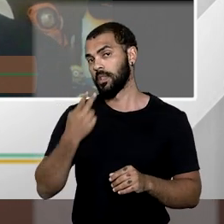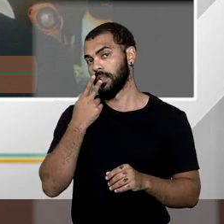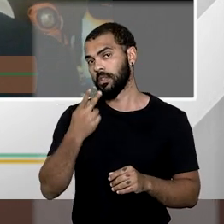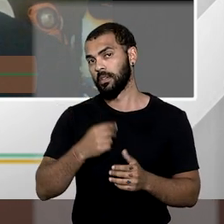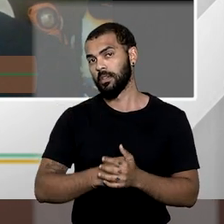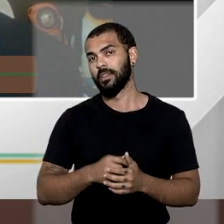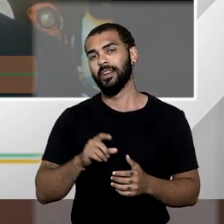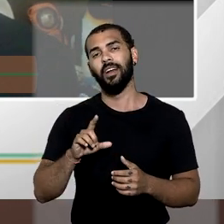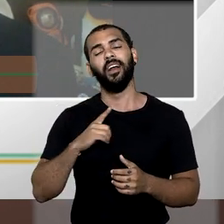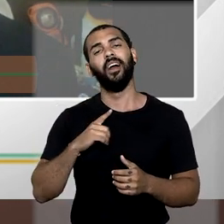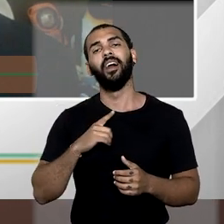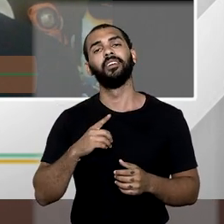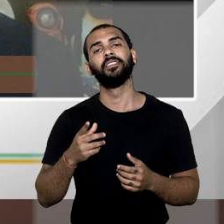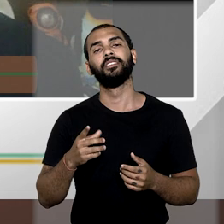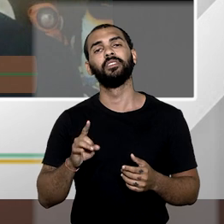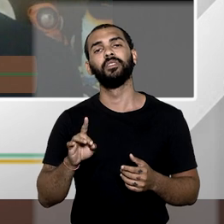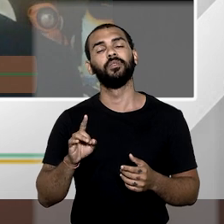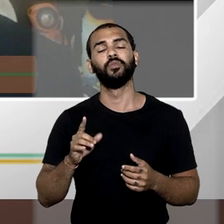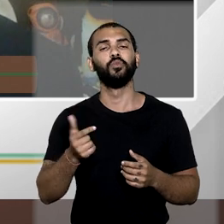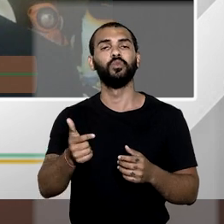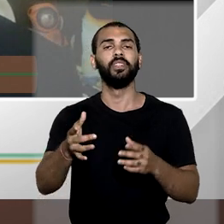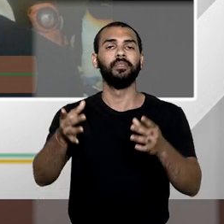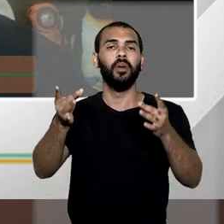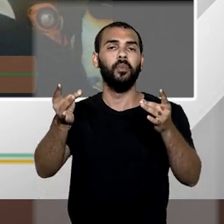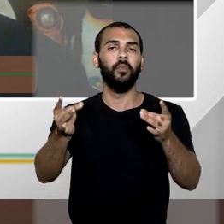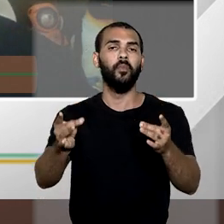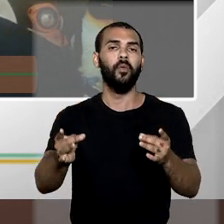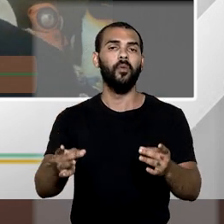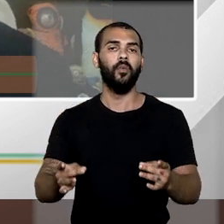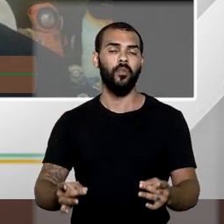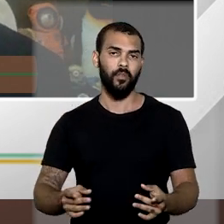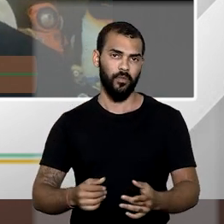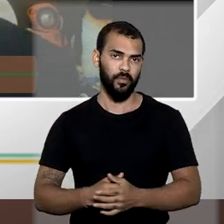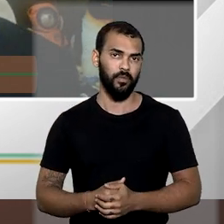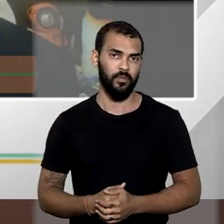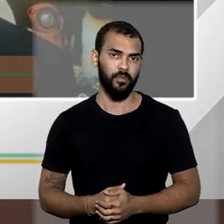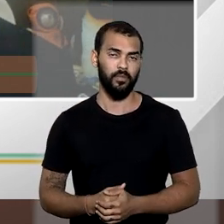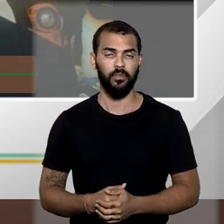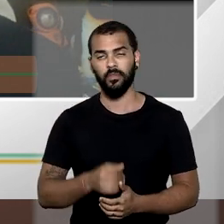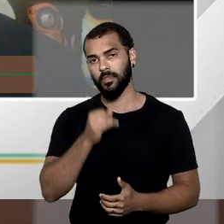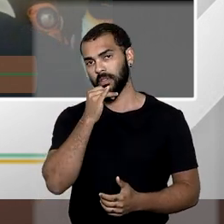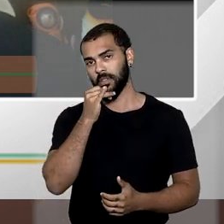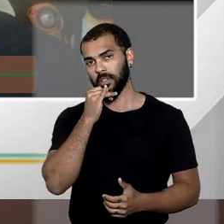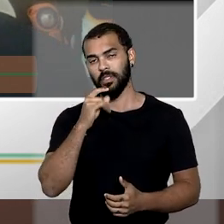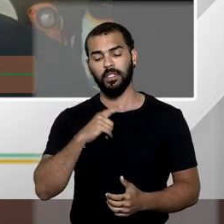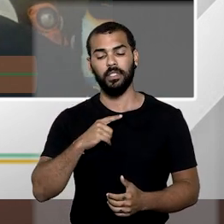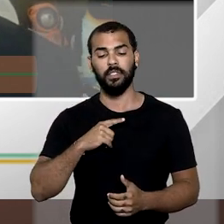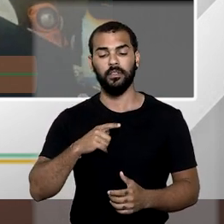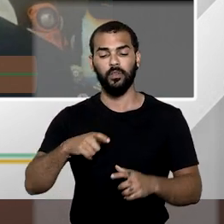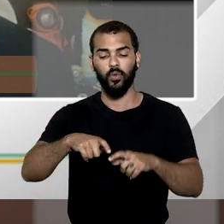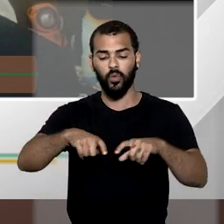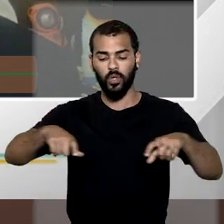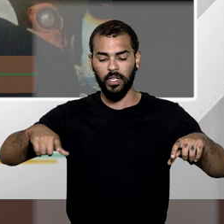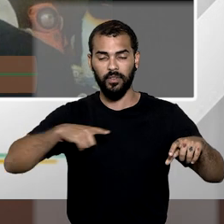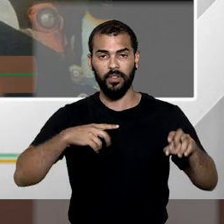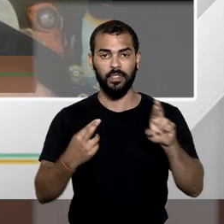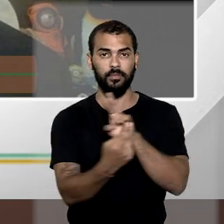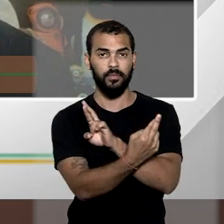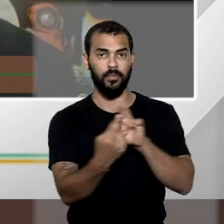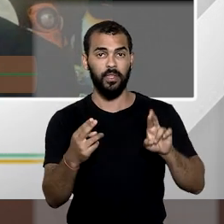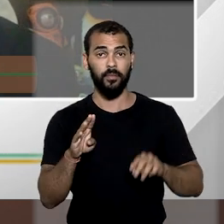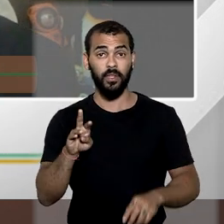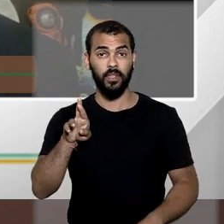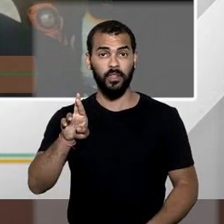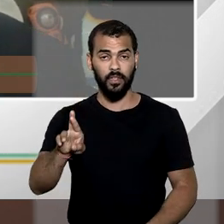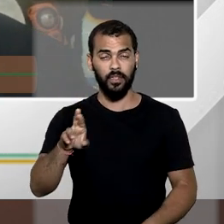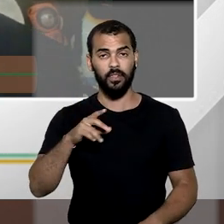-se genericamente, amplamente, sem detalhamento de um fim qualquer, vamos dizer, de construir uma BRXYZ no trecho